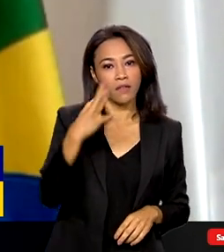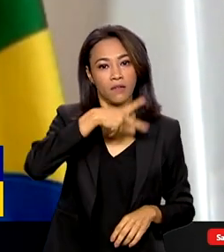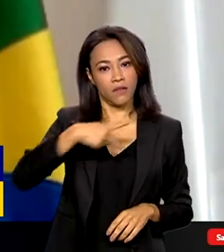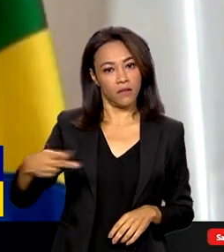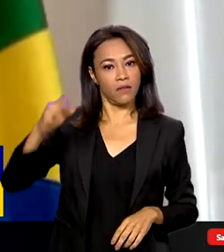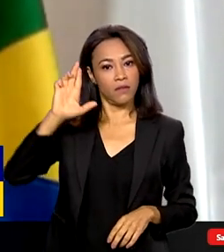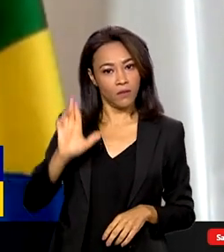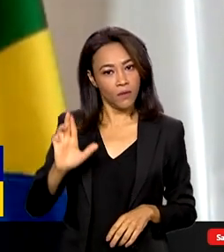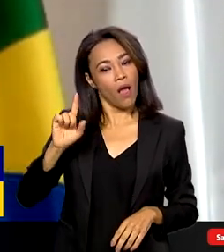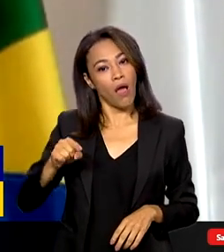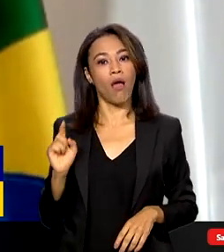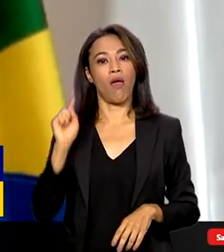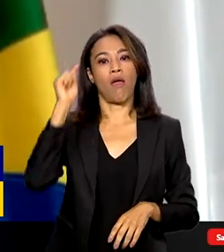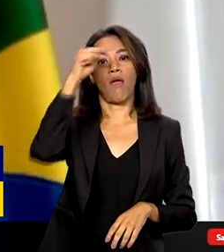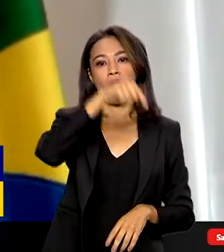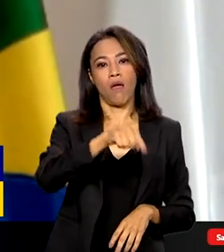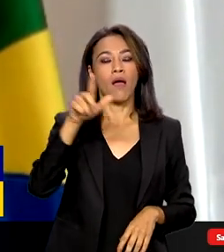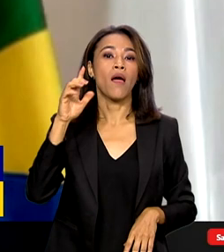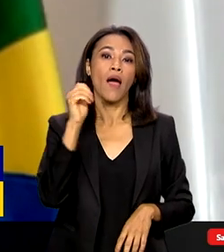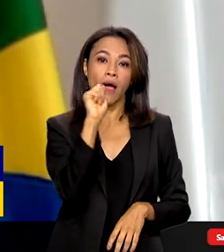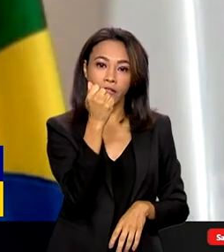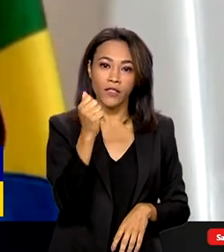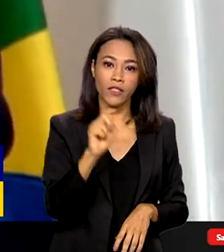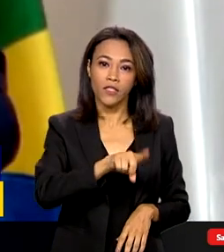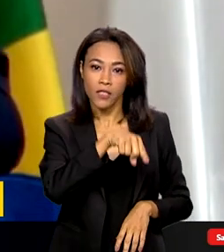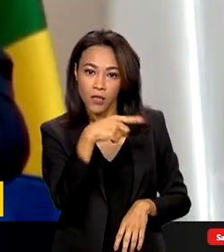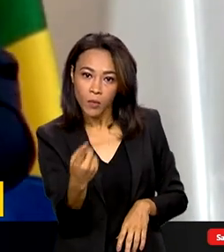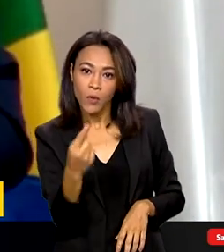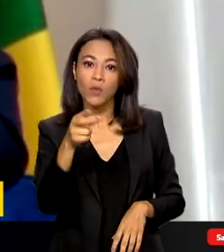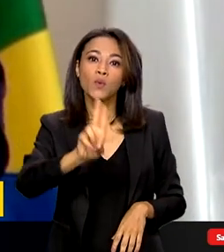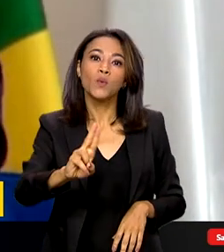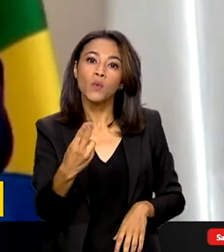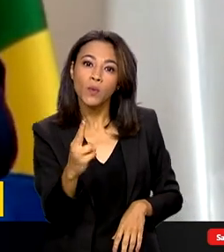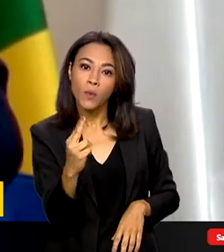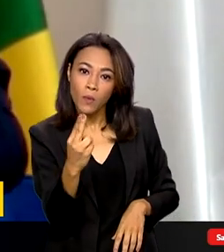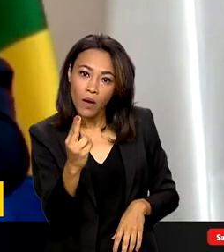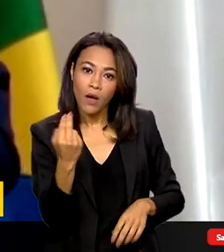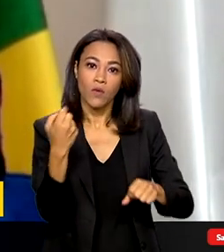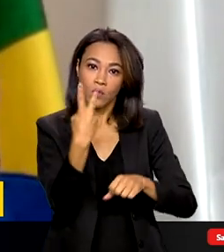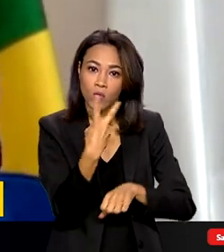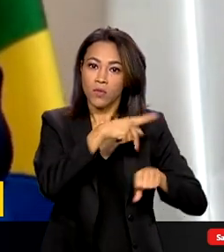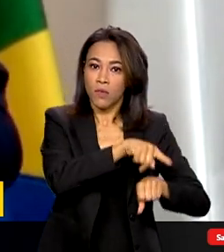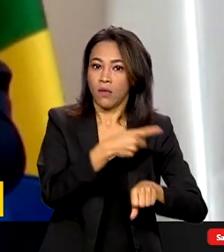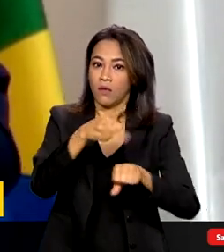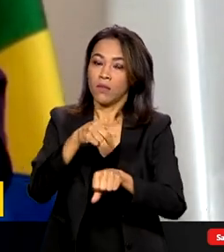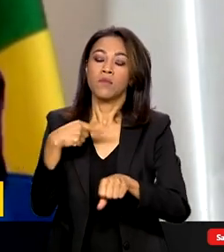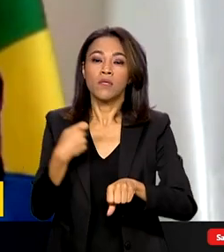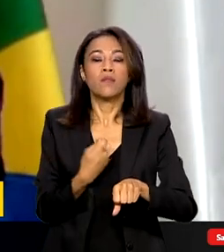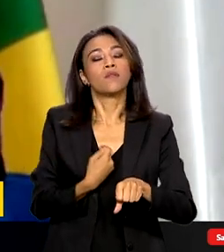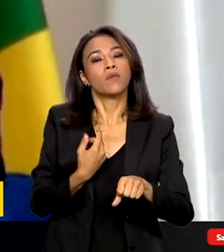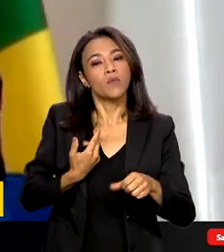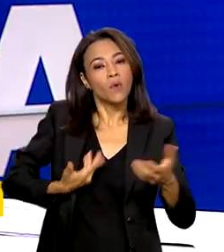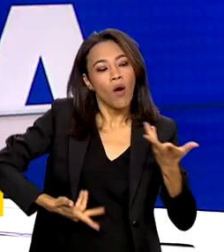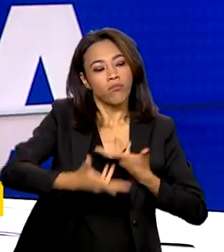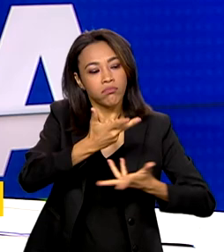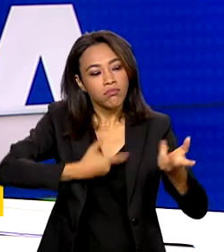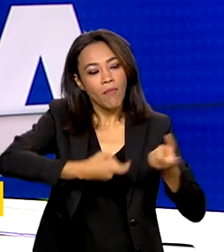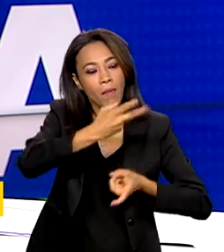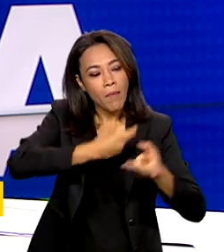foi a Argentina e Uruguai. Precisamos recuperar o mercado da América Latina.